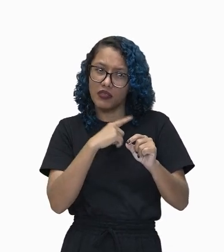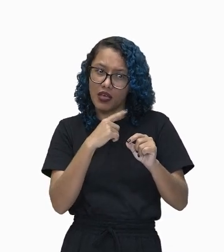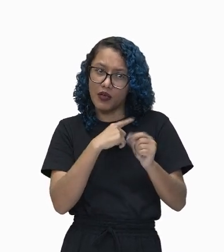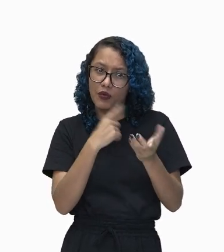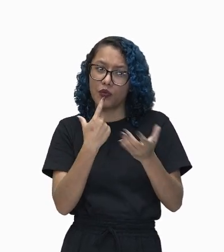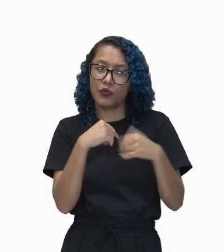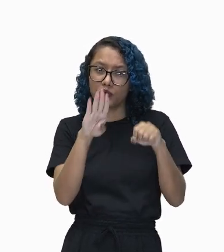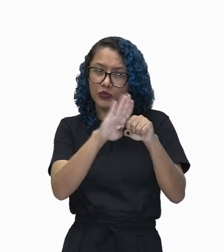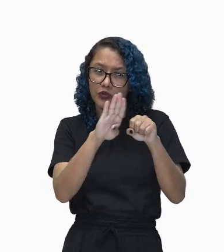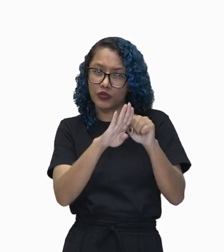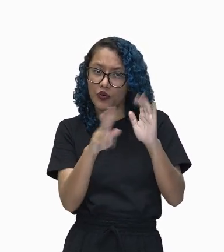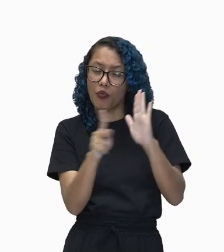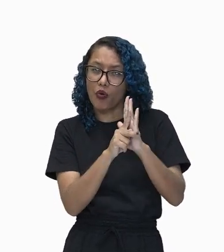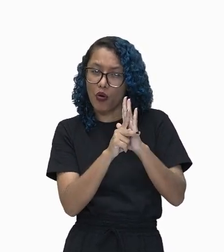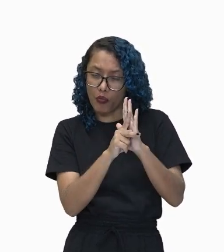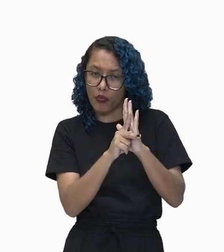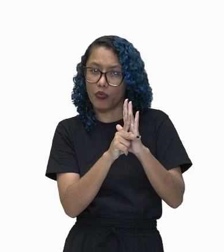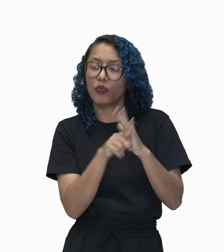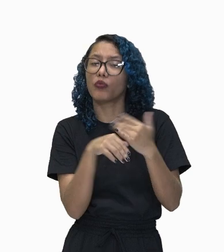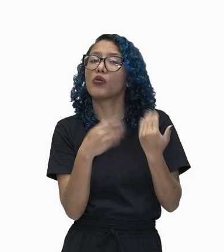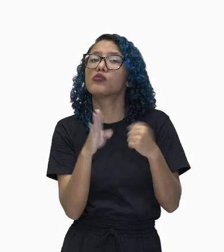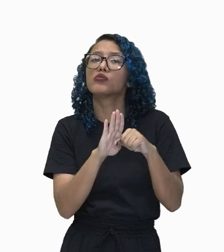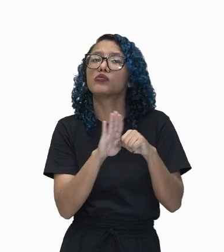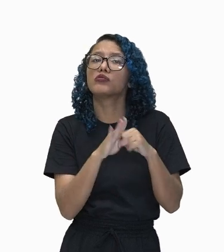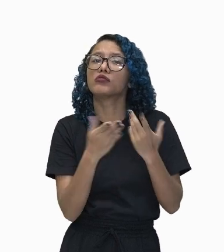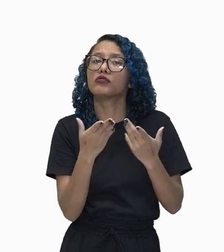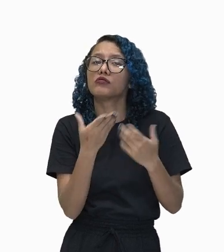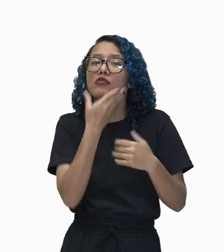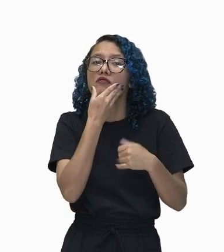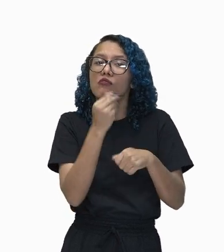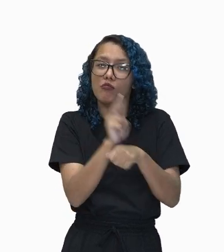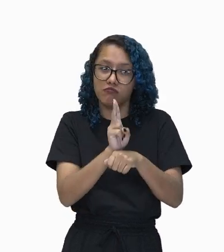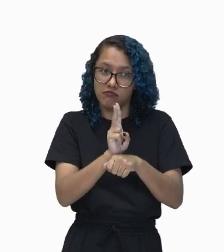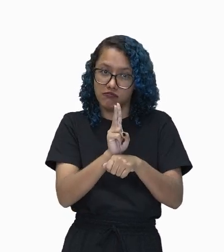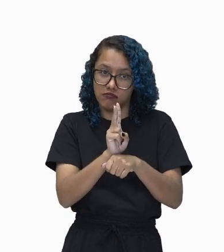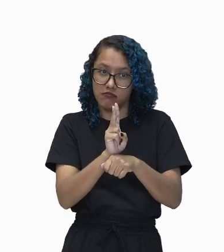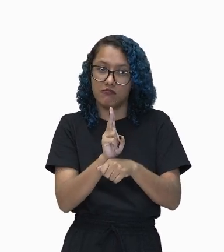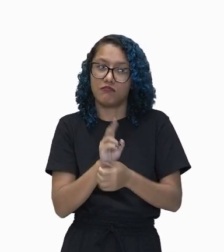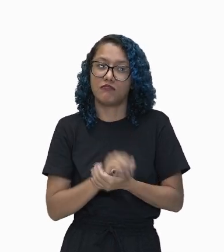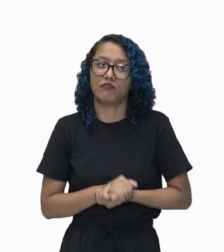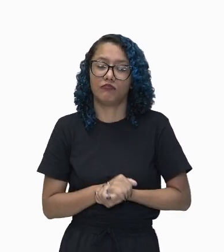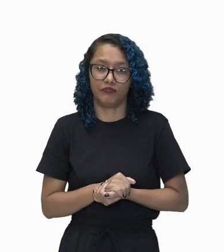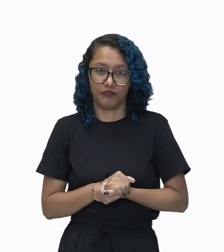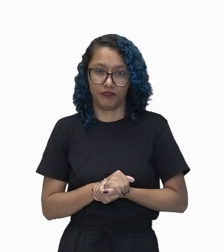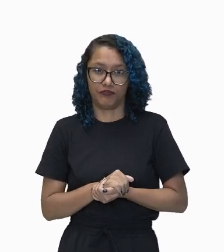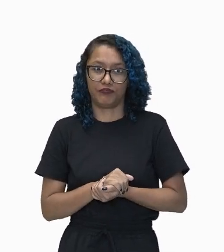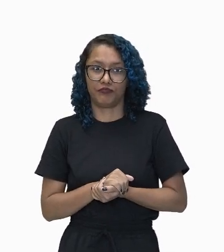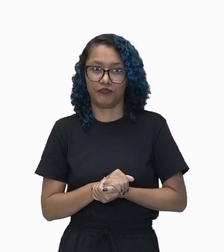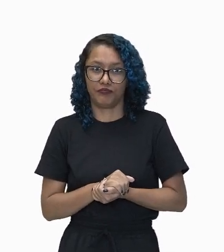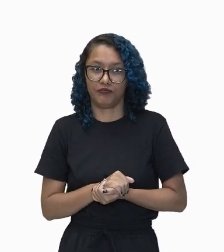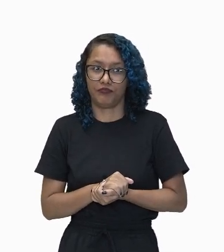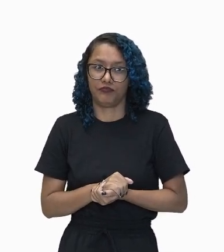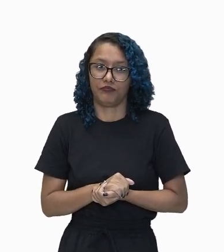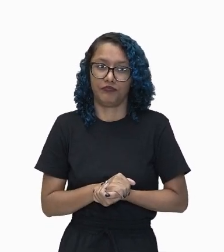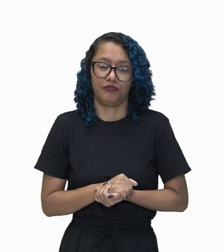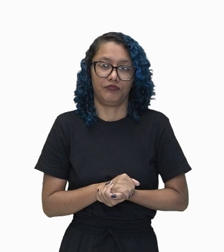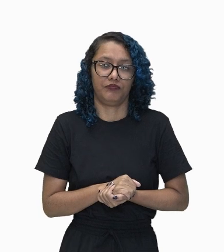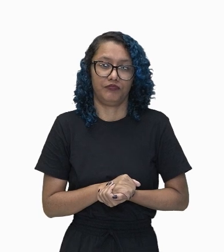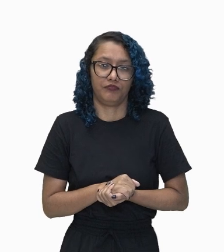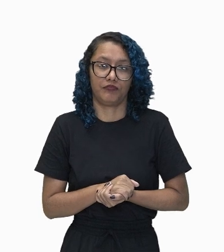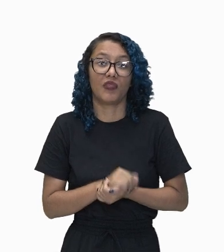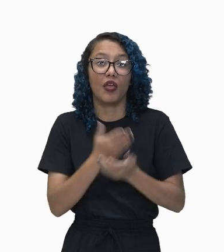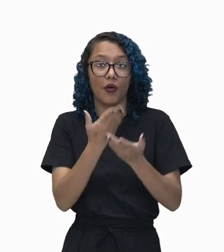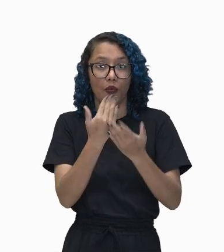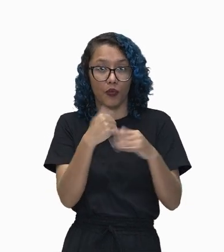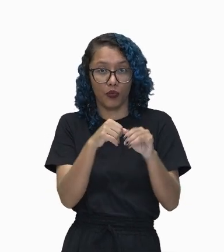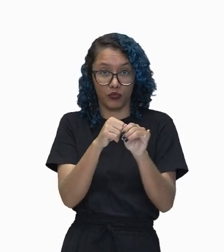O porteiro é o nosso núcleo do sujeito. E temos